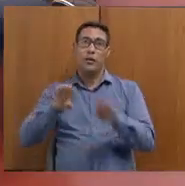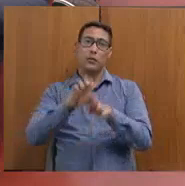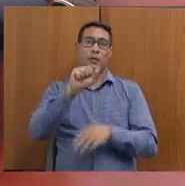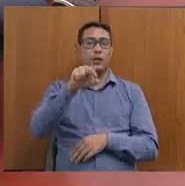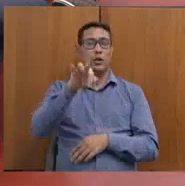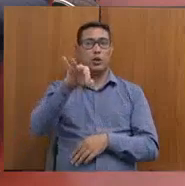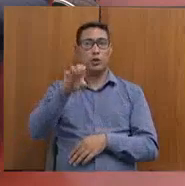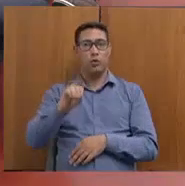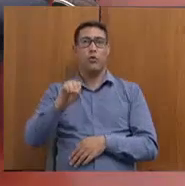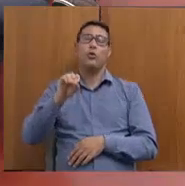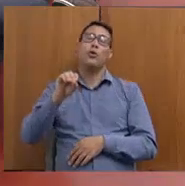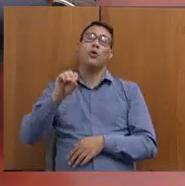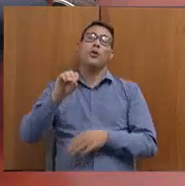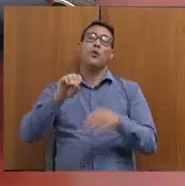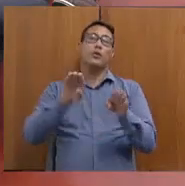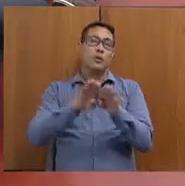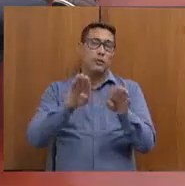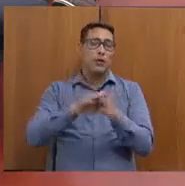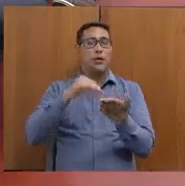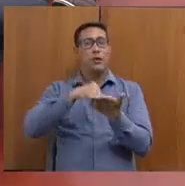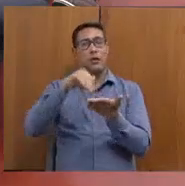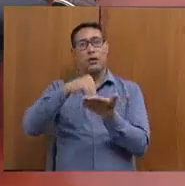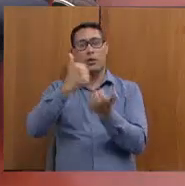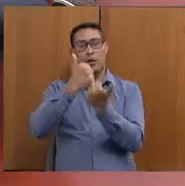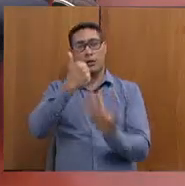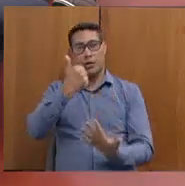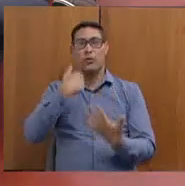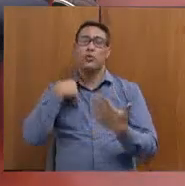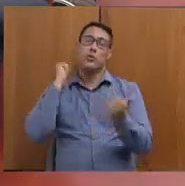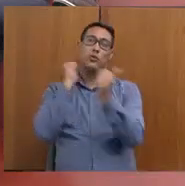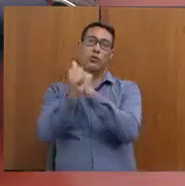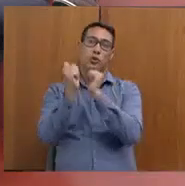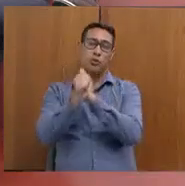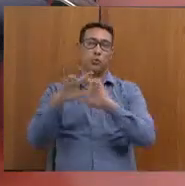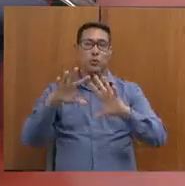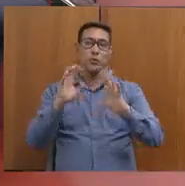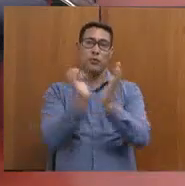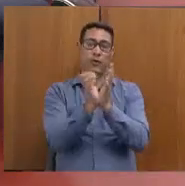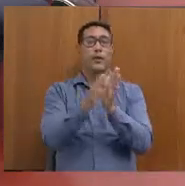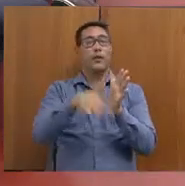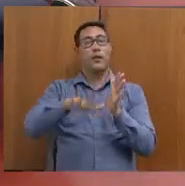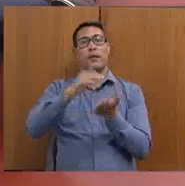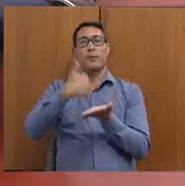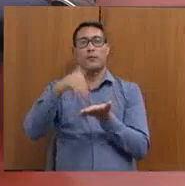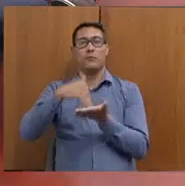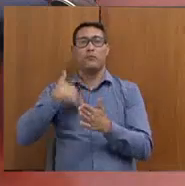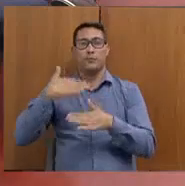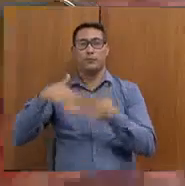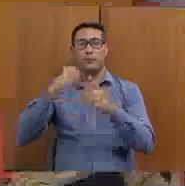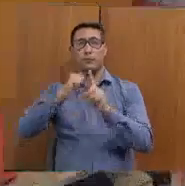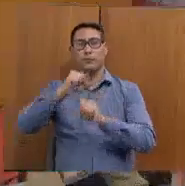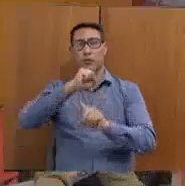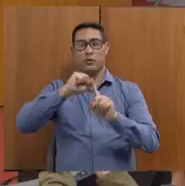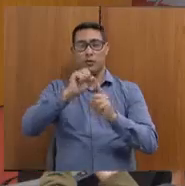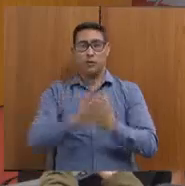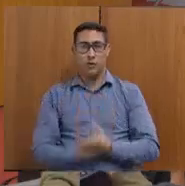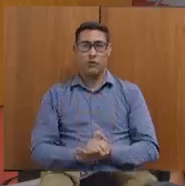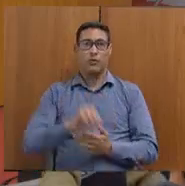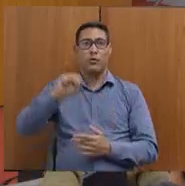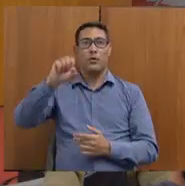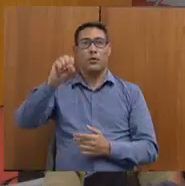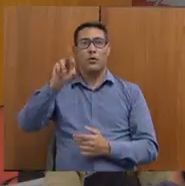Viana Miranda, subsecretário de Esportes da Secretaria de de Estado de Desenvolvimento Social. Soraya